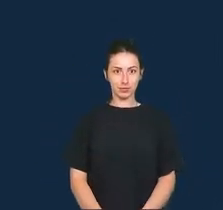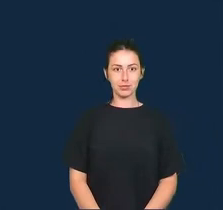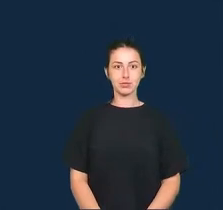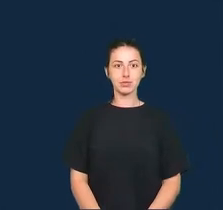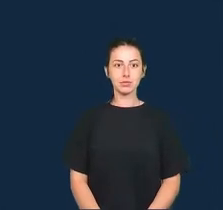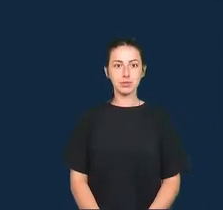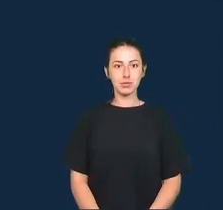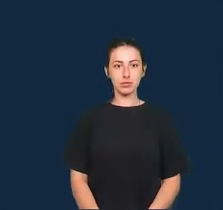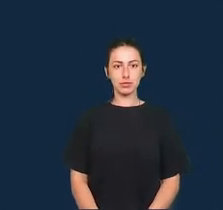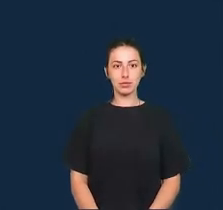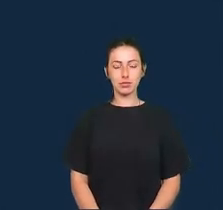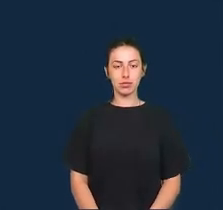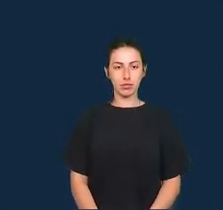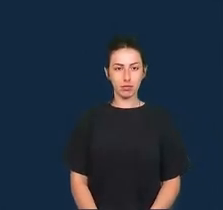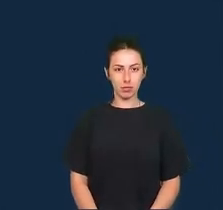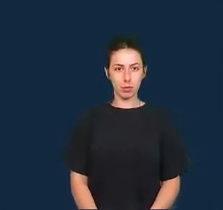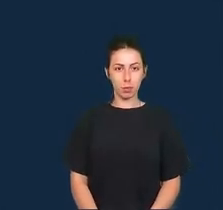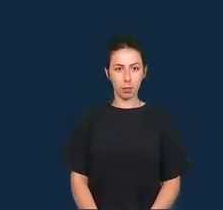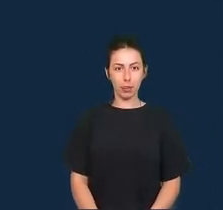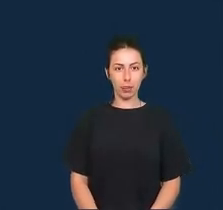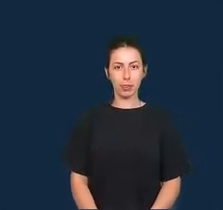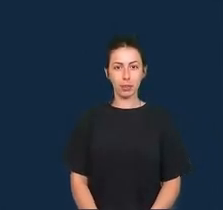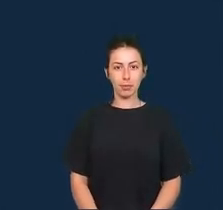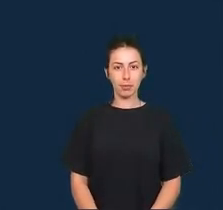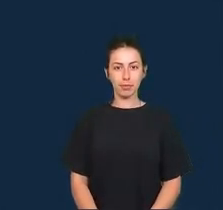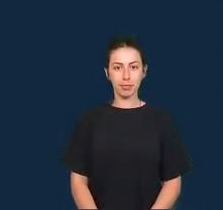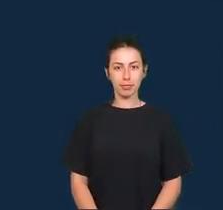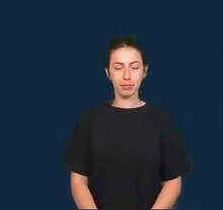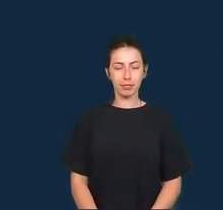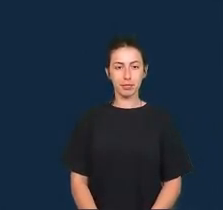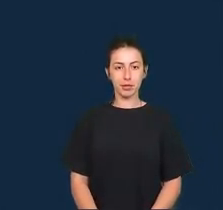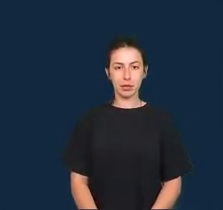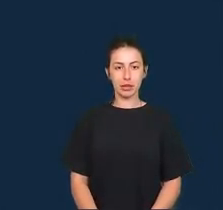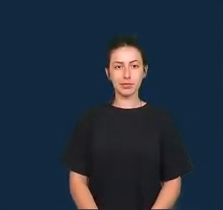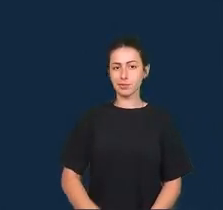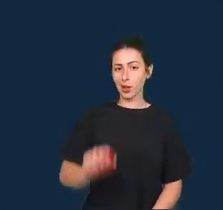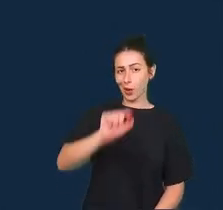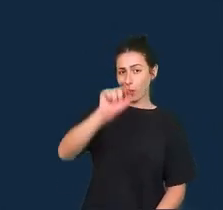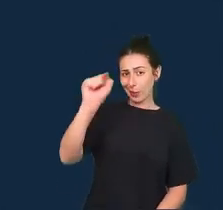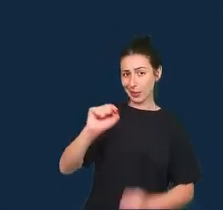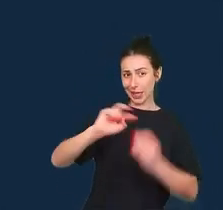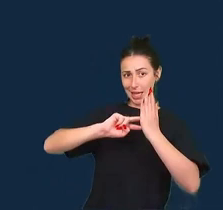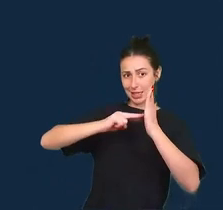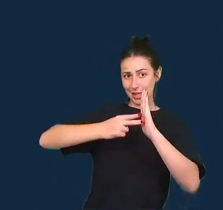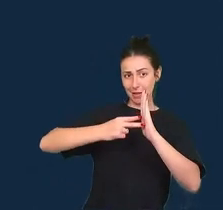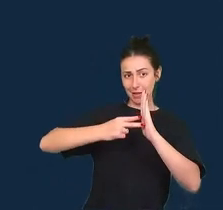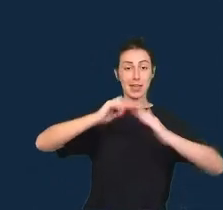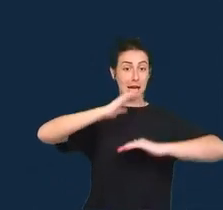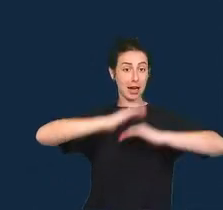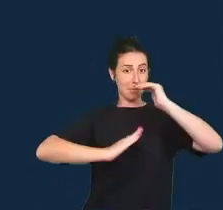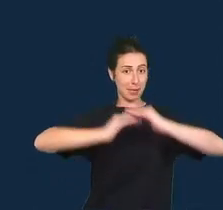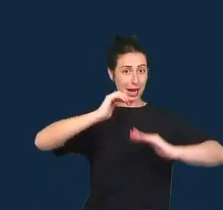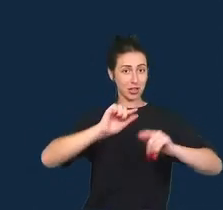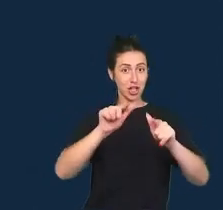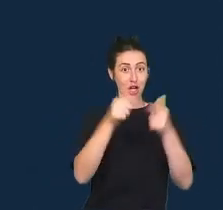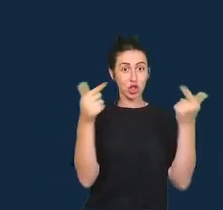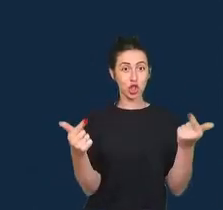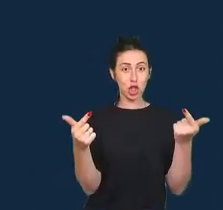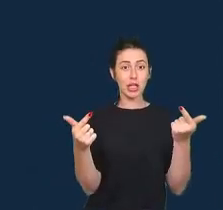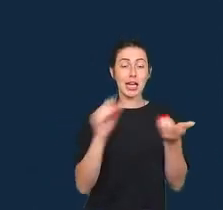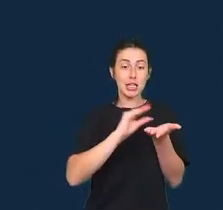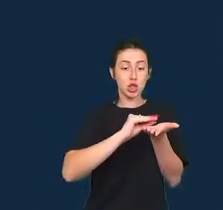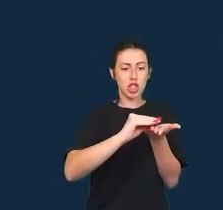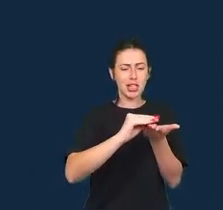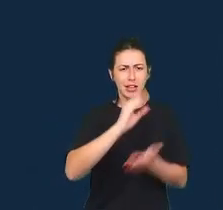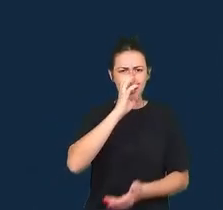Então, o que envolve, o que significa uma prática de jornalismo de dados crítica? Eu deixo-me